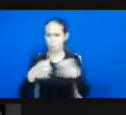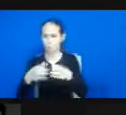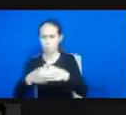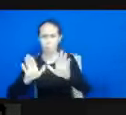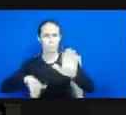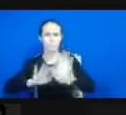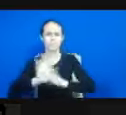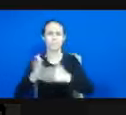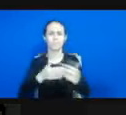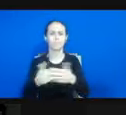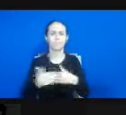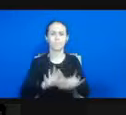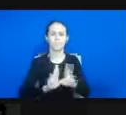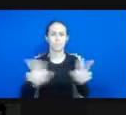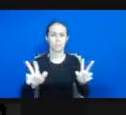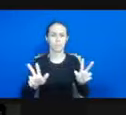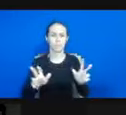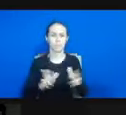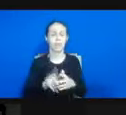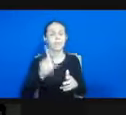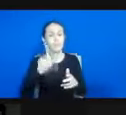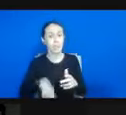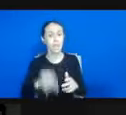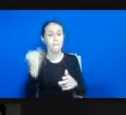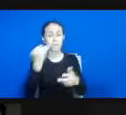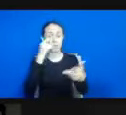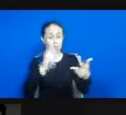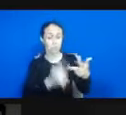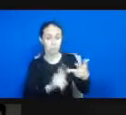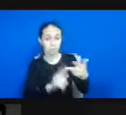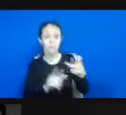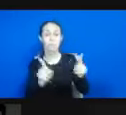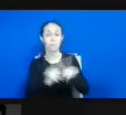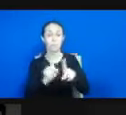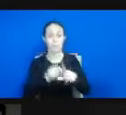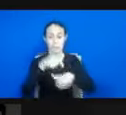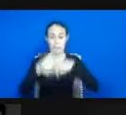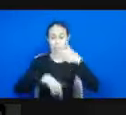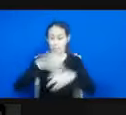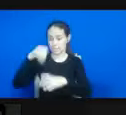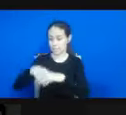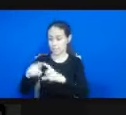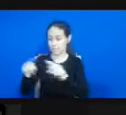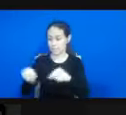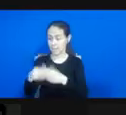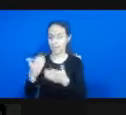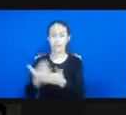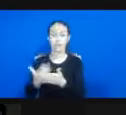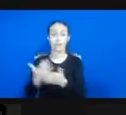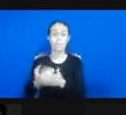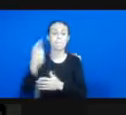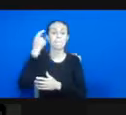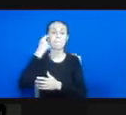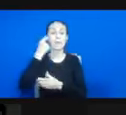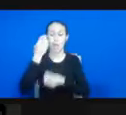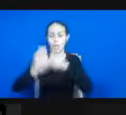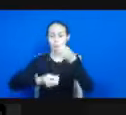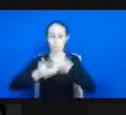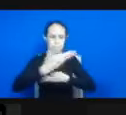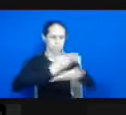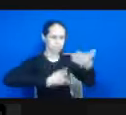E esse é um terceiro ponto que eu acho importante para trabalhar em sala de aula, que é pensar a sociabilidade como um valor